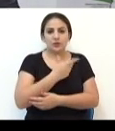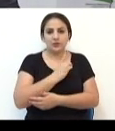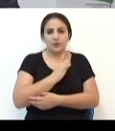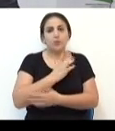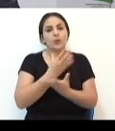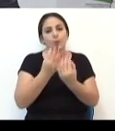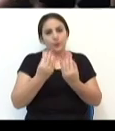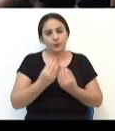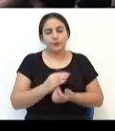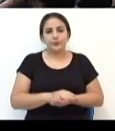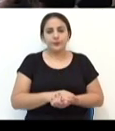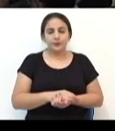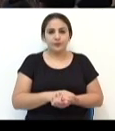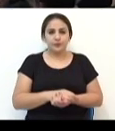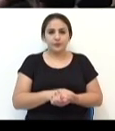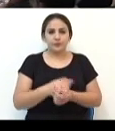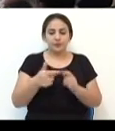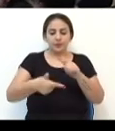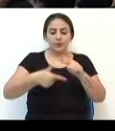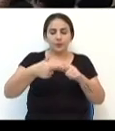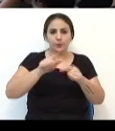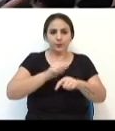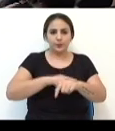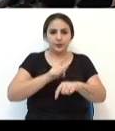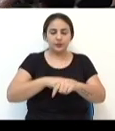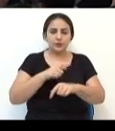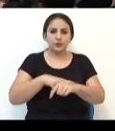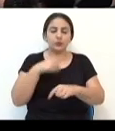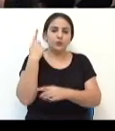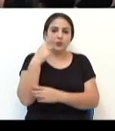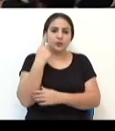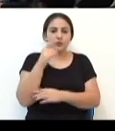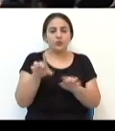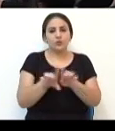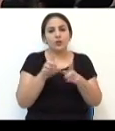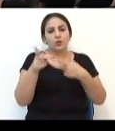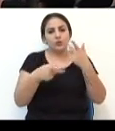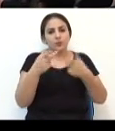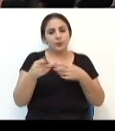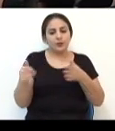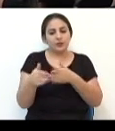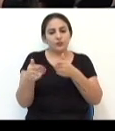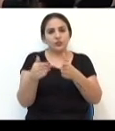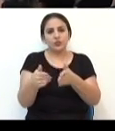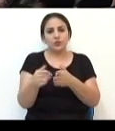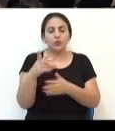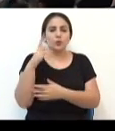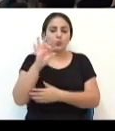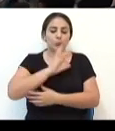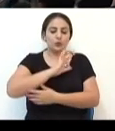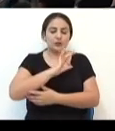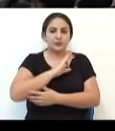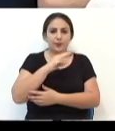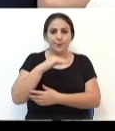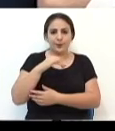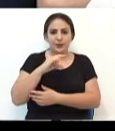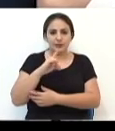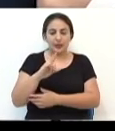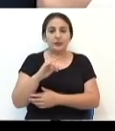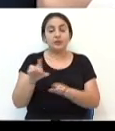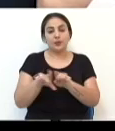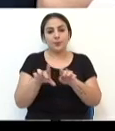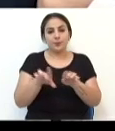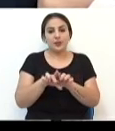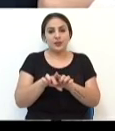que serão muitos. Em um segundo momento, o orador do grande expediente também destacou a trajetória do policial militar e